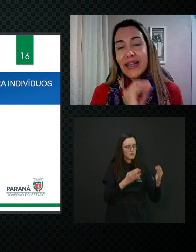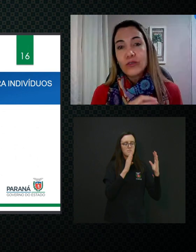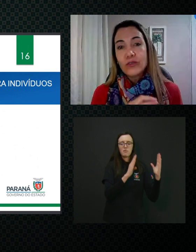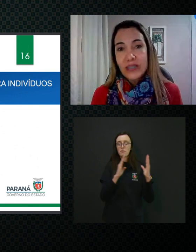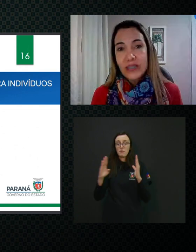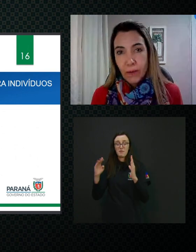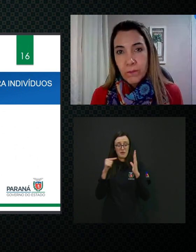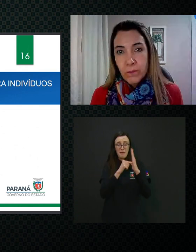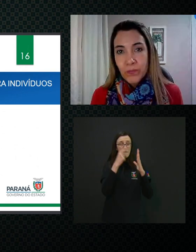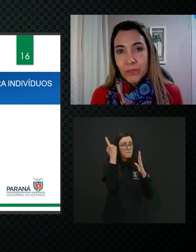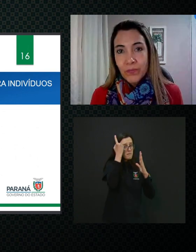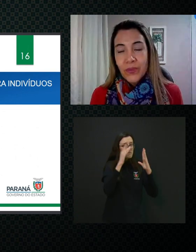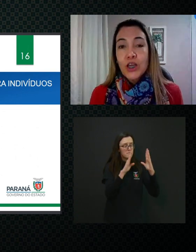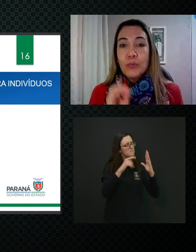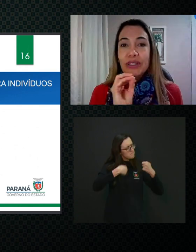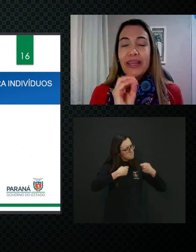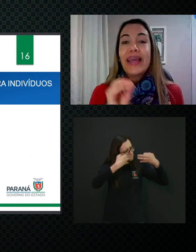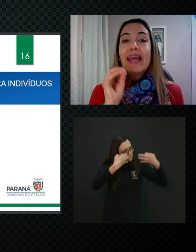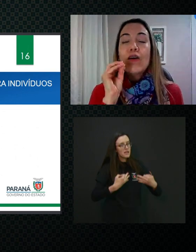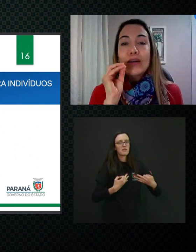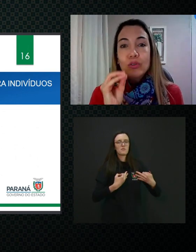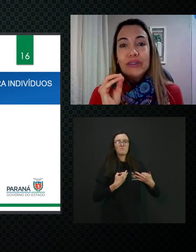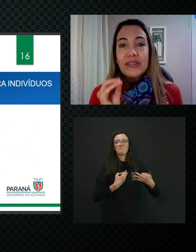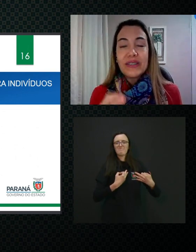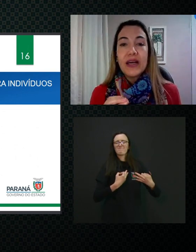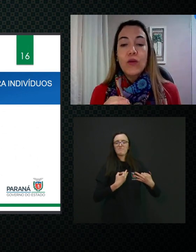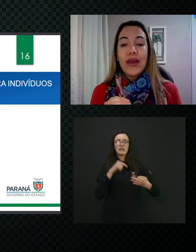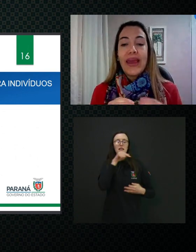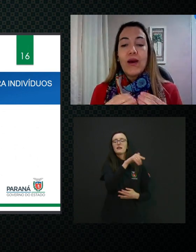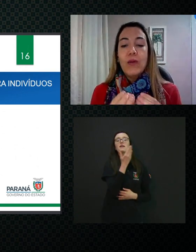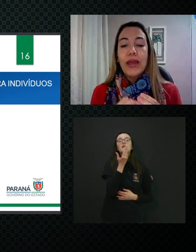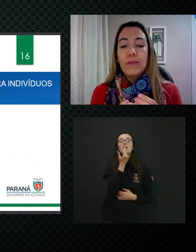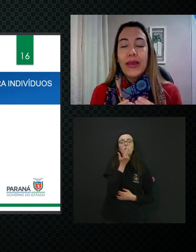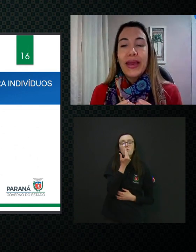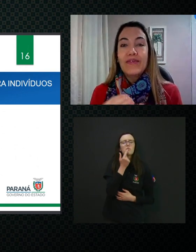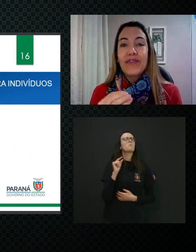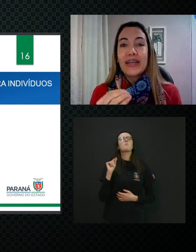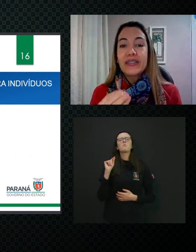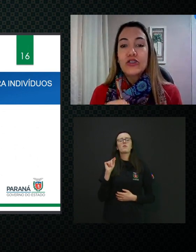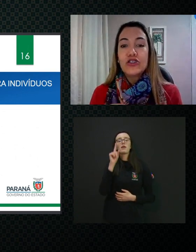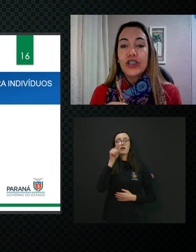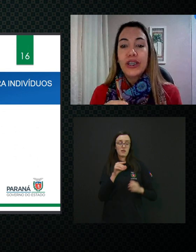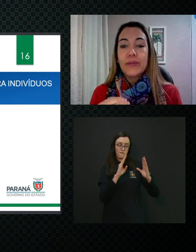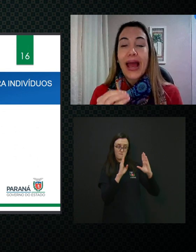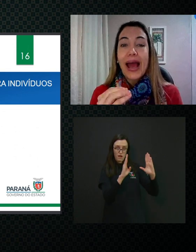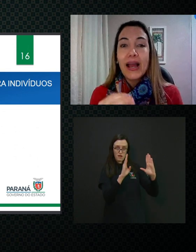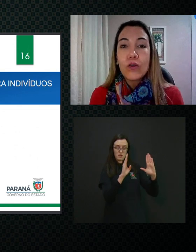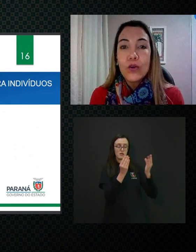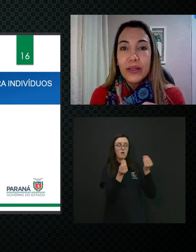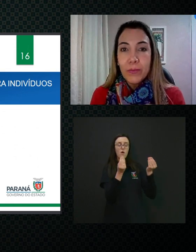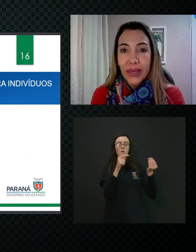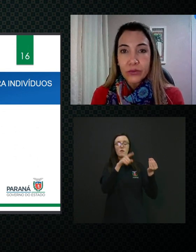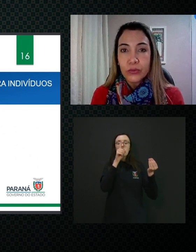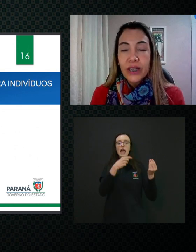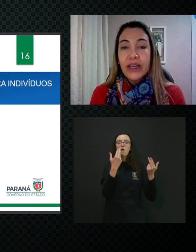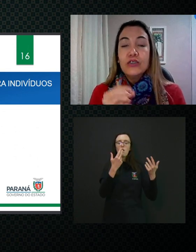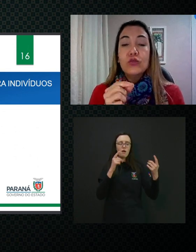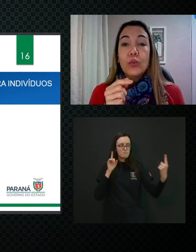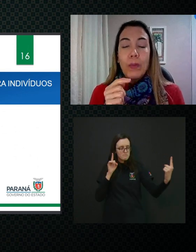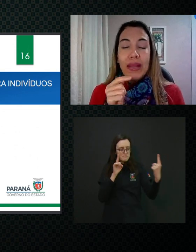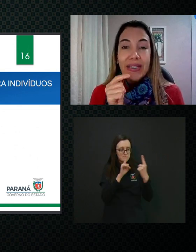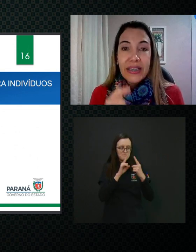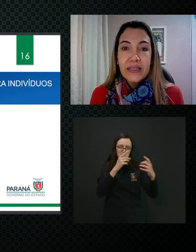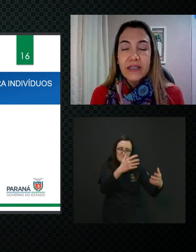fase da nutrição. Porque nutrição é a fase de acolhimento